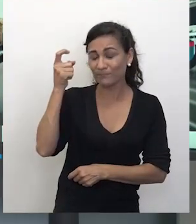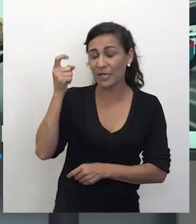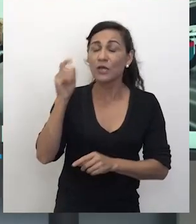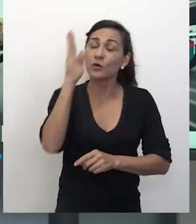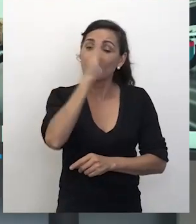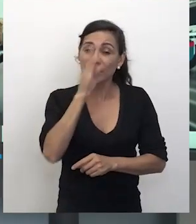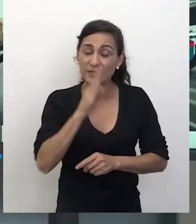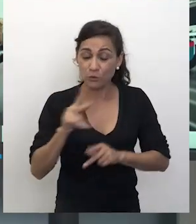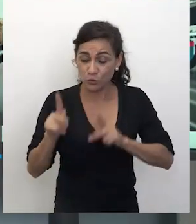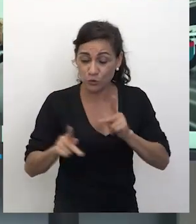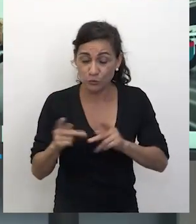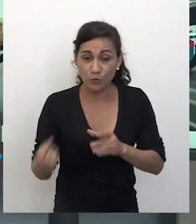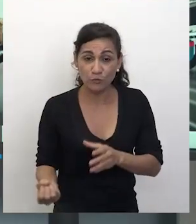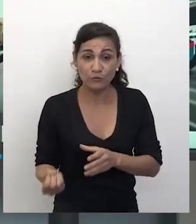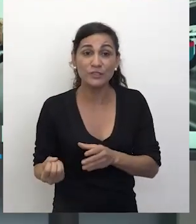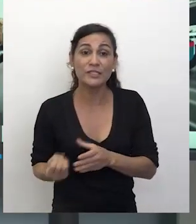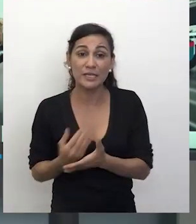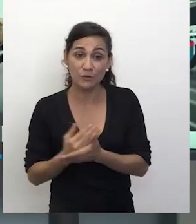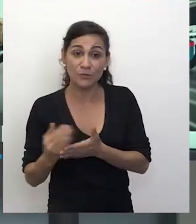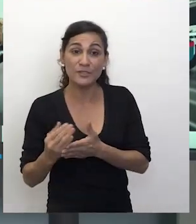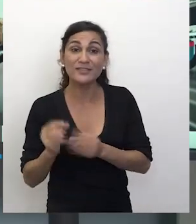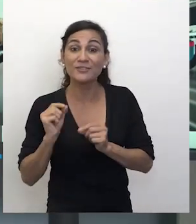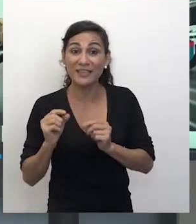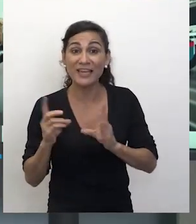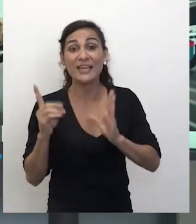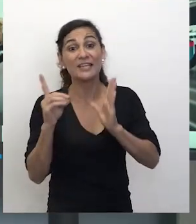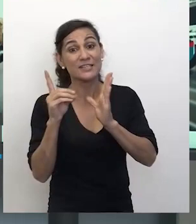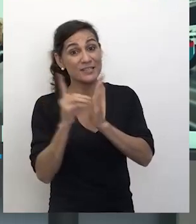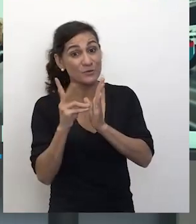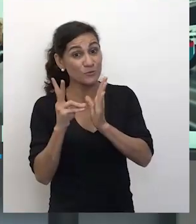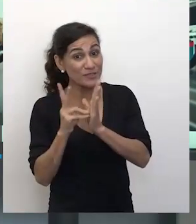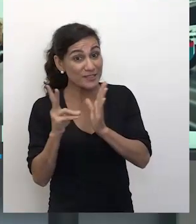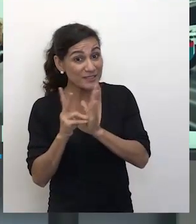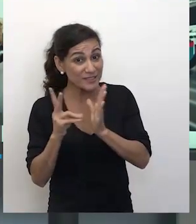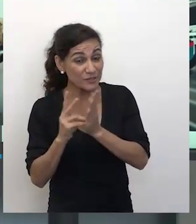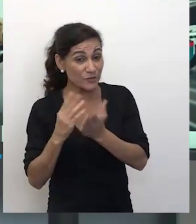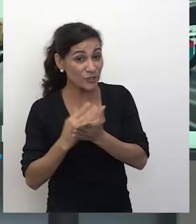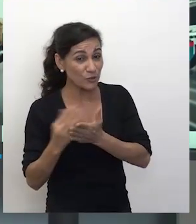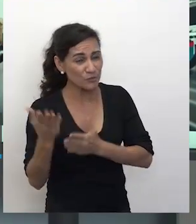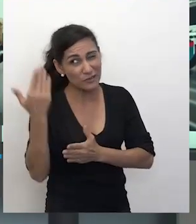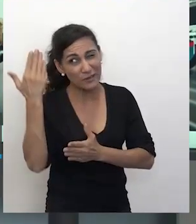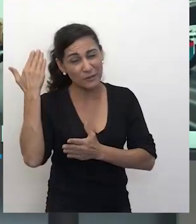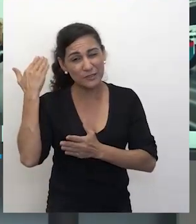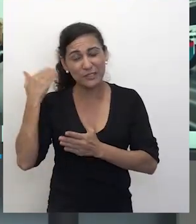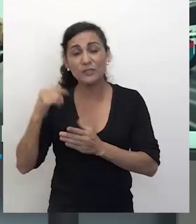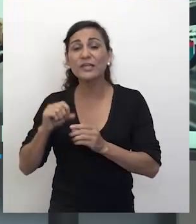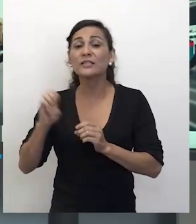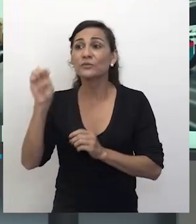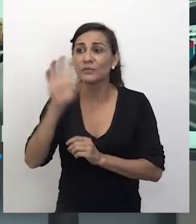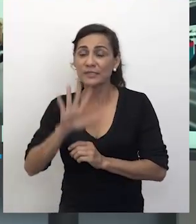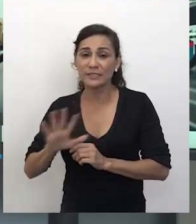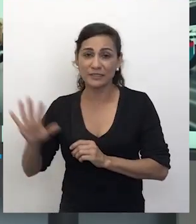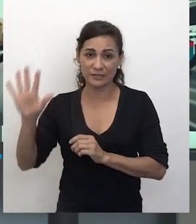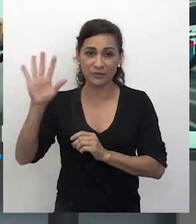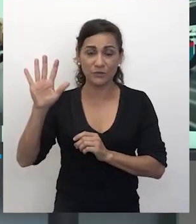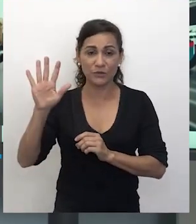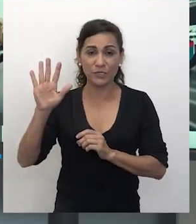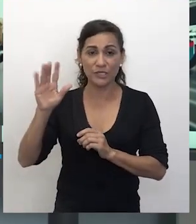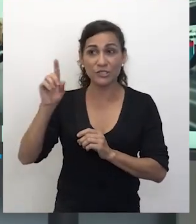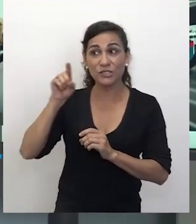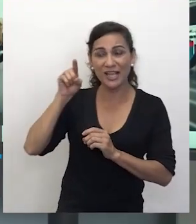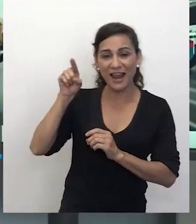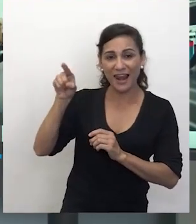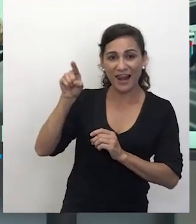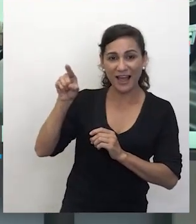seus povos originários, são as etnias indígenas. Então, todos aqueles que têm origem europeia também é